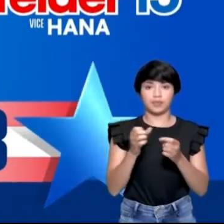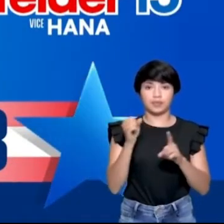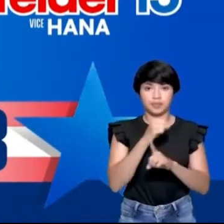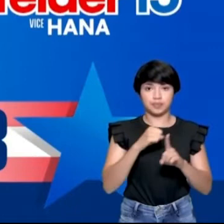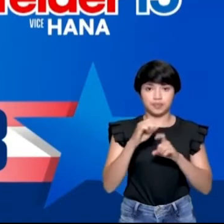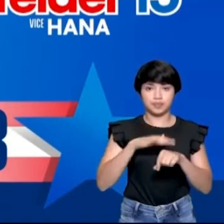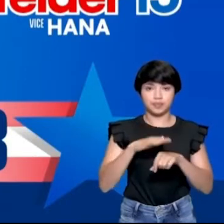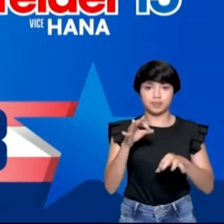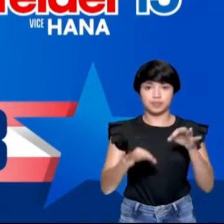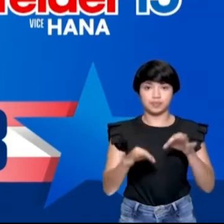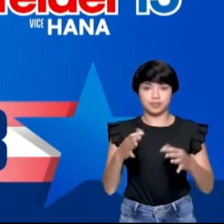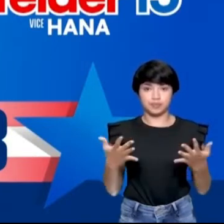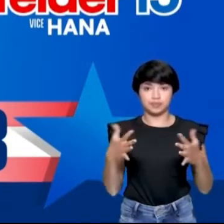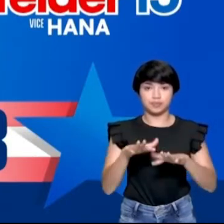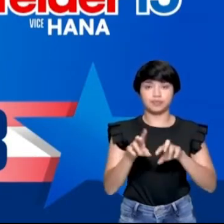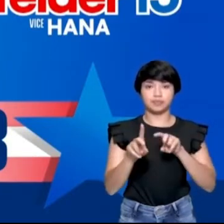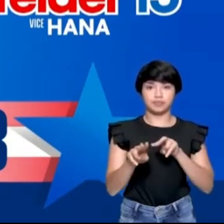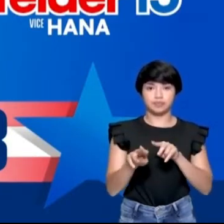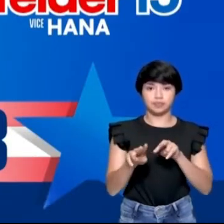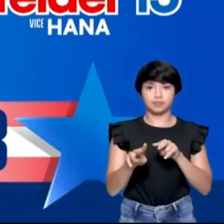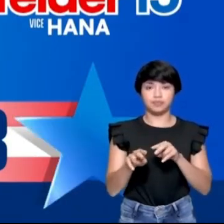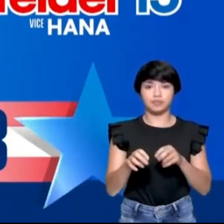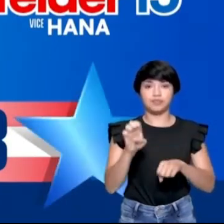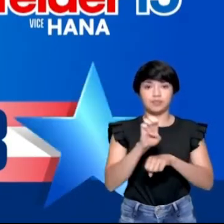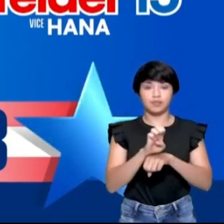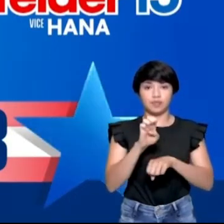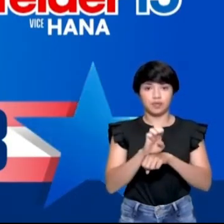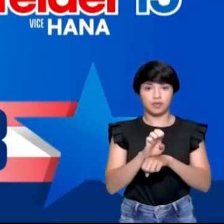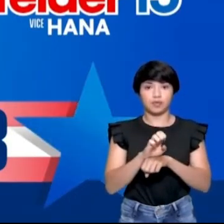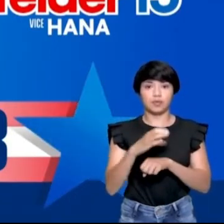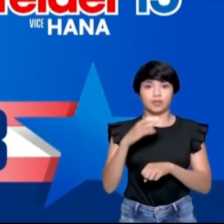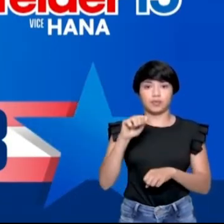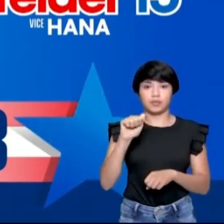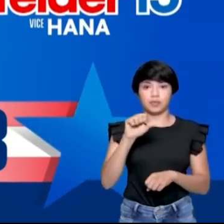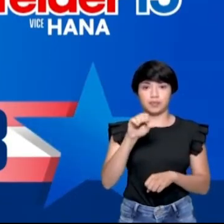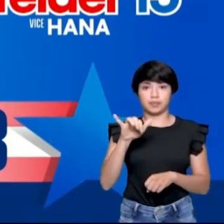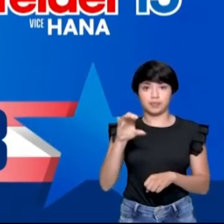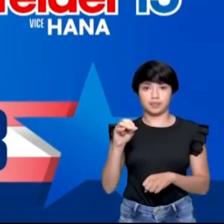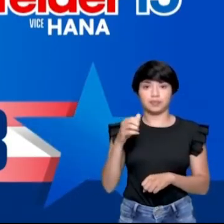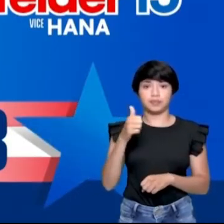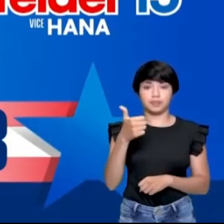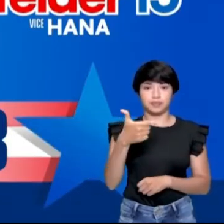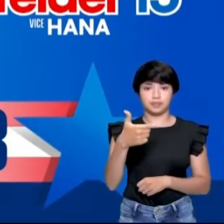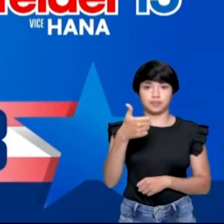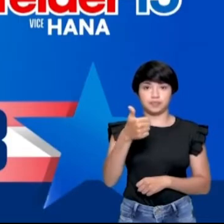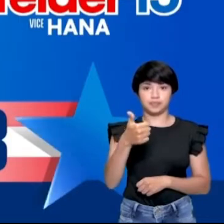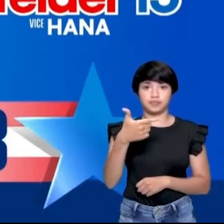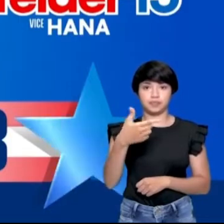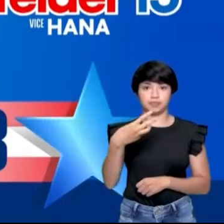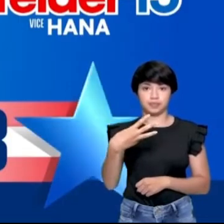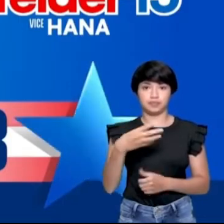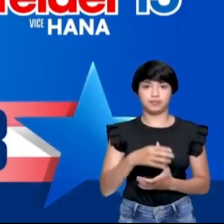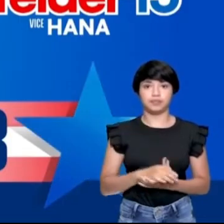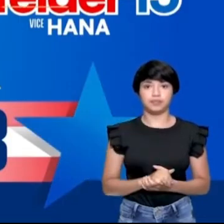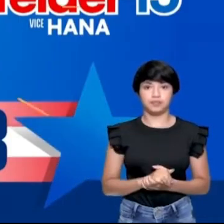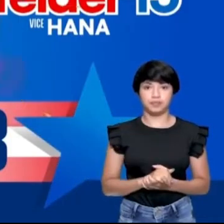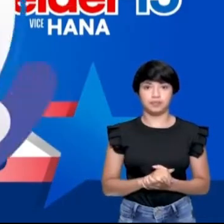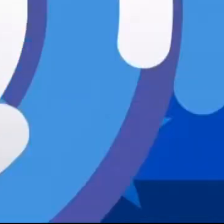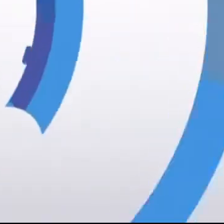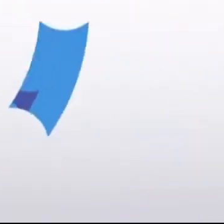construir uma sociedade mais justa, inclusive igualitária. Estadual é Defensor Cássio Bittar, 12123. Não esqueça,